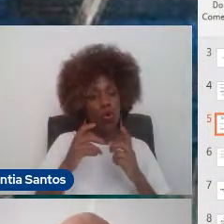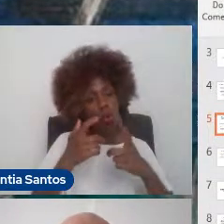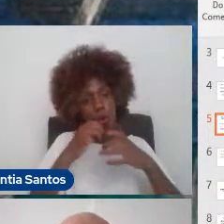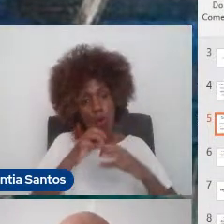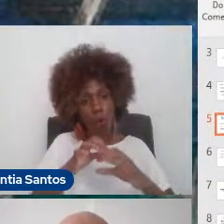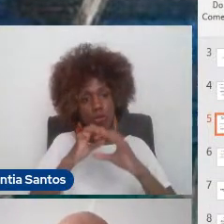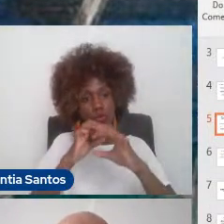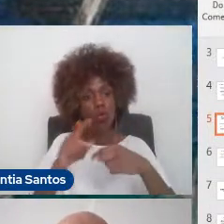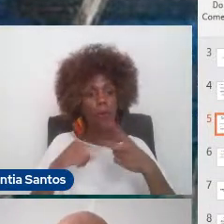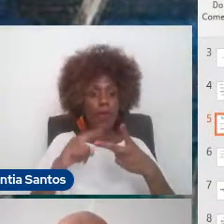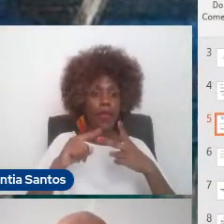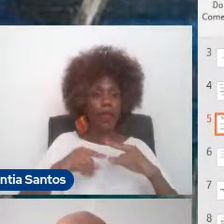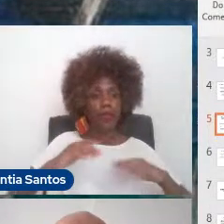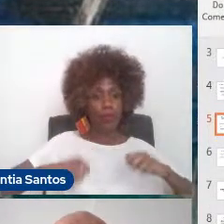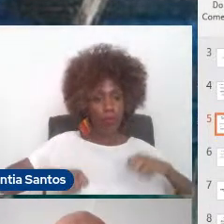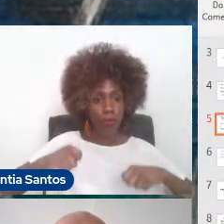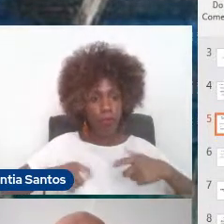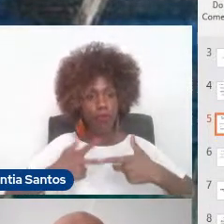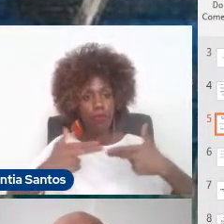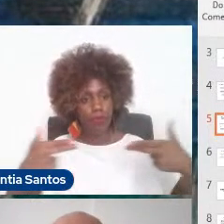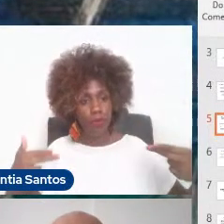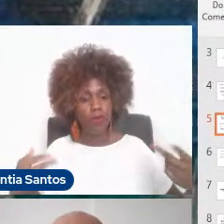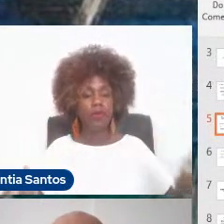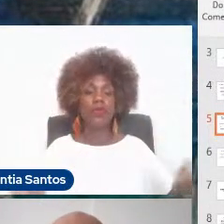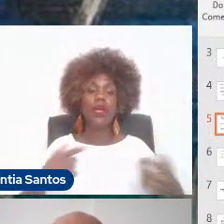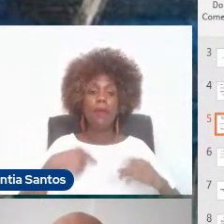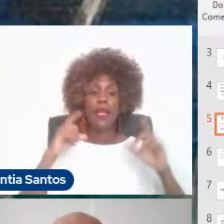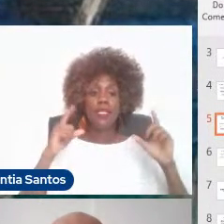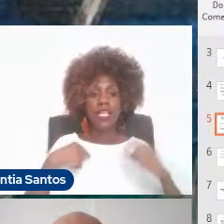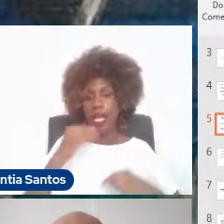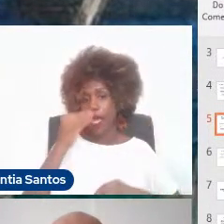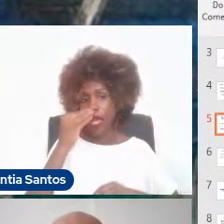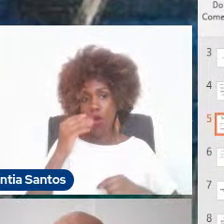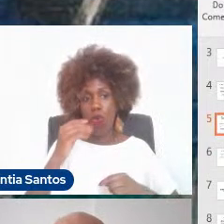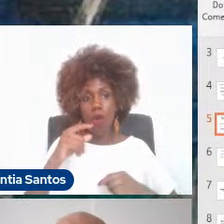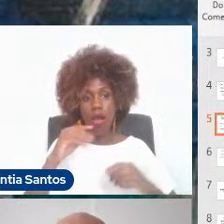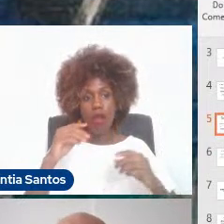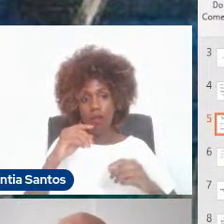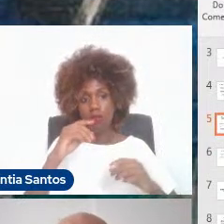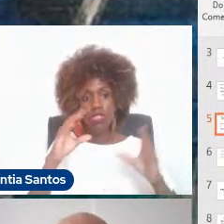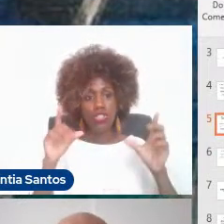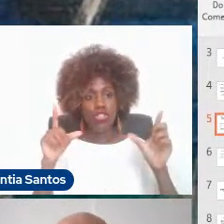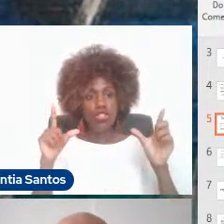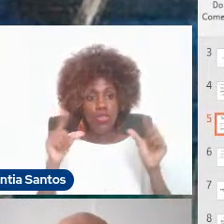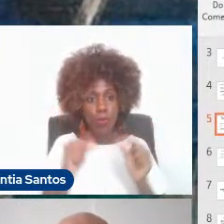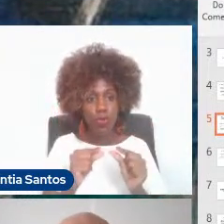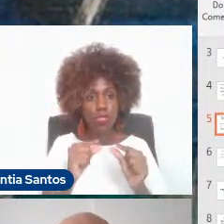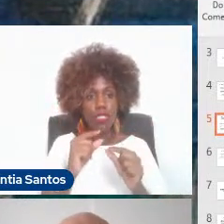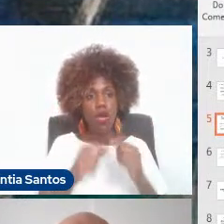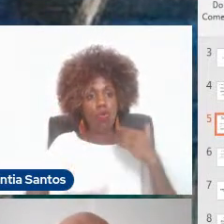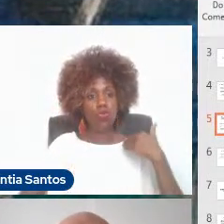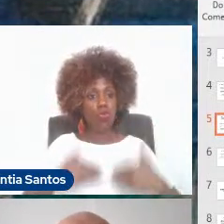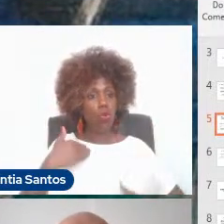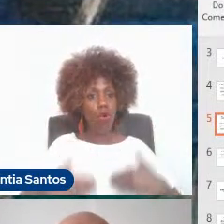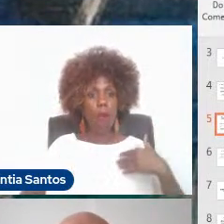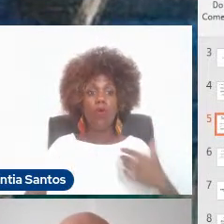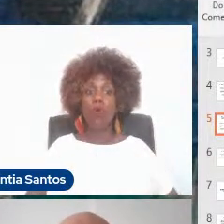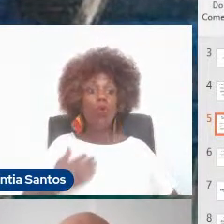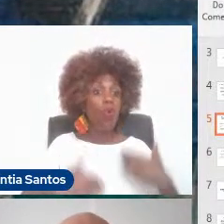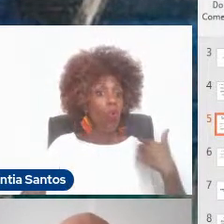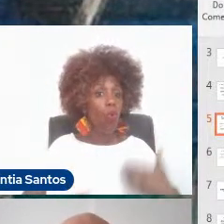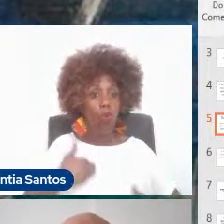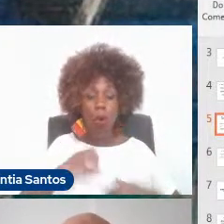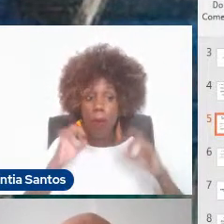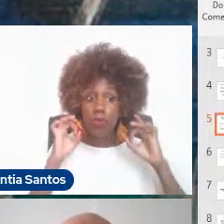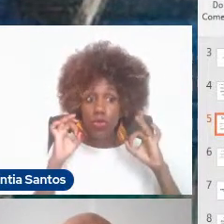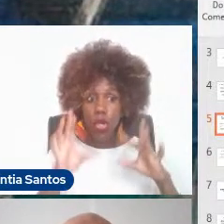Então, é uma redução do corpo, onde o corpo só pode aparecer através do instrumento.